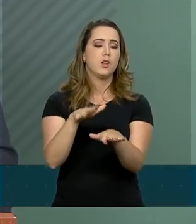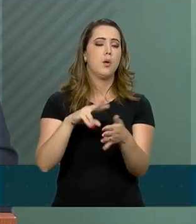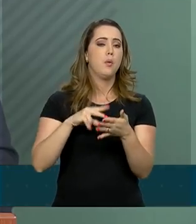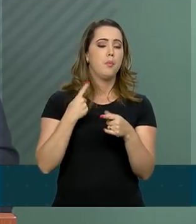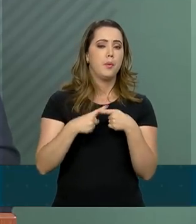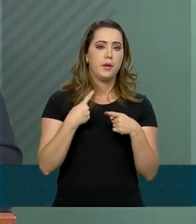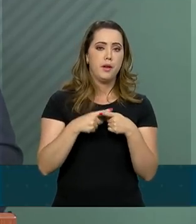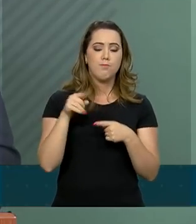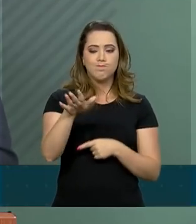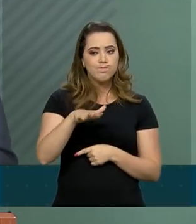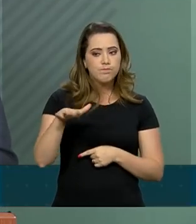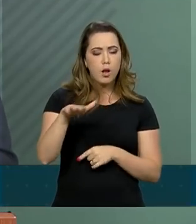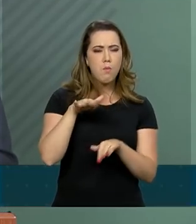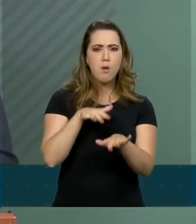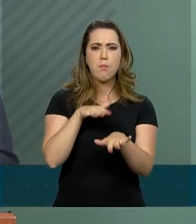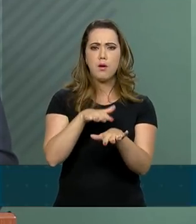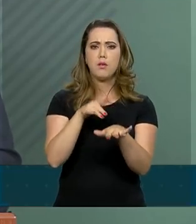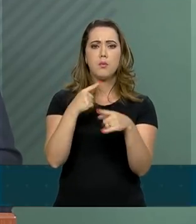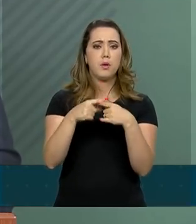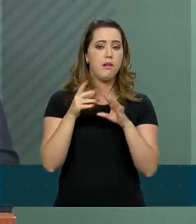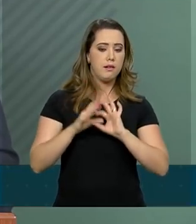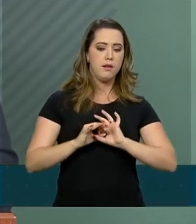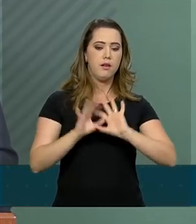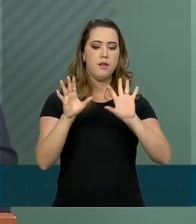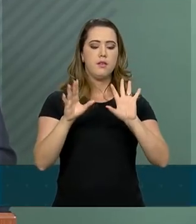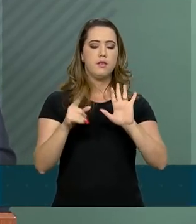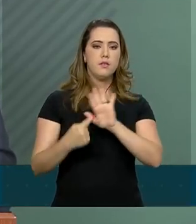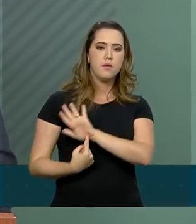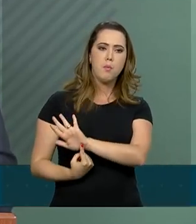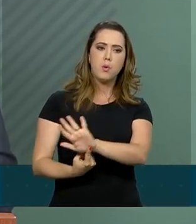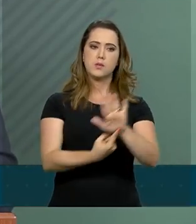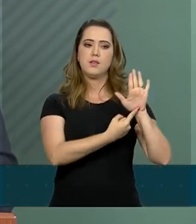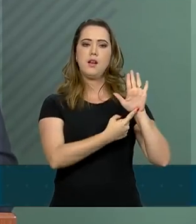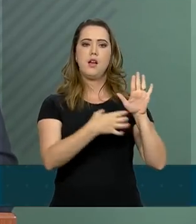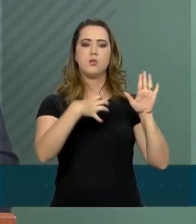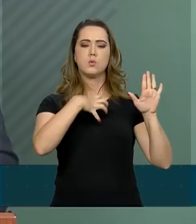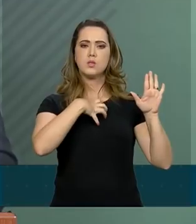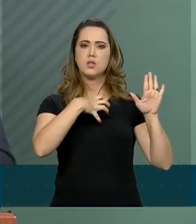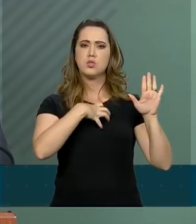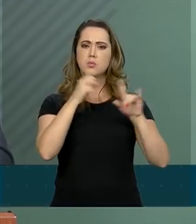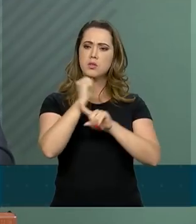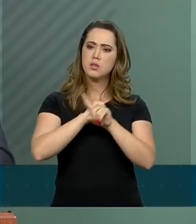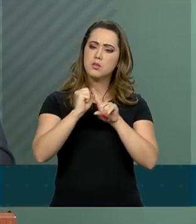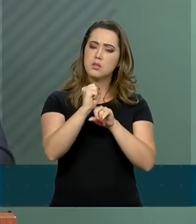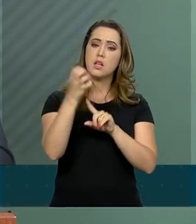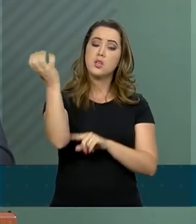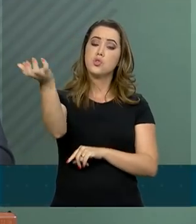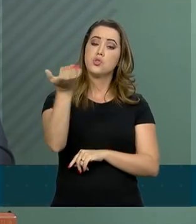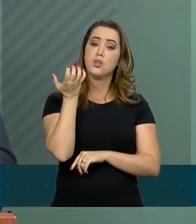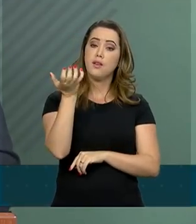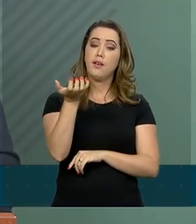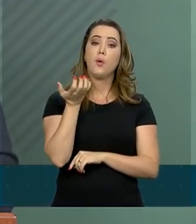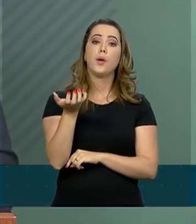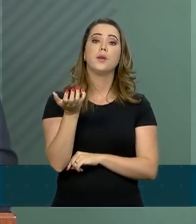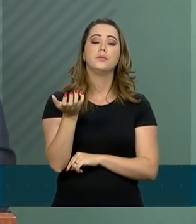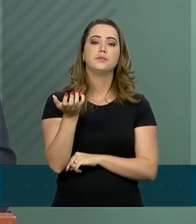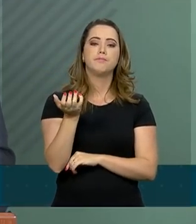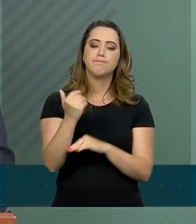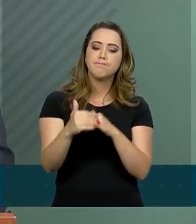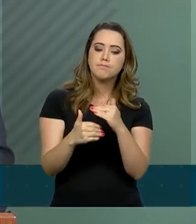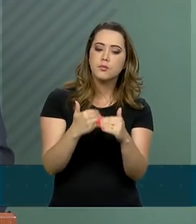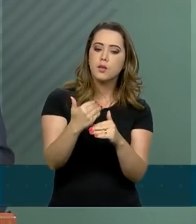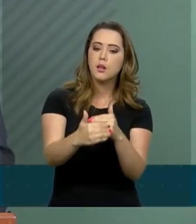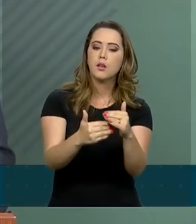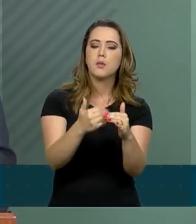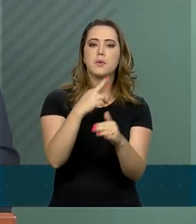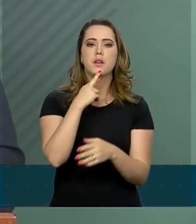sentido de que elas, por serem espontâneas, demonstraram o sentimento da sociedade de avançar para que